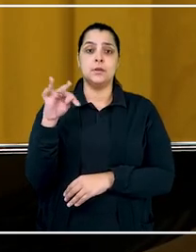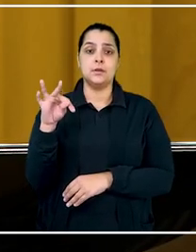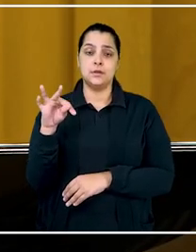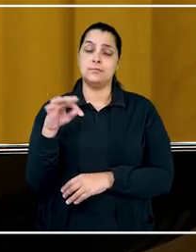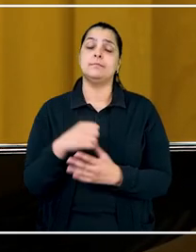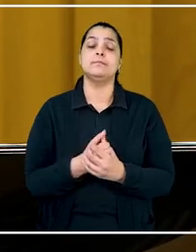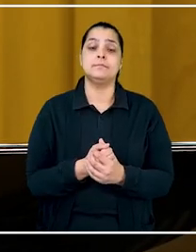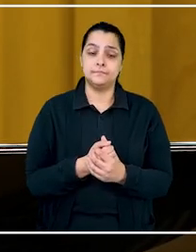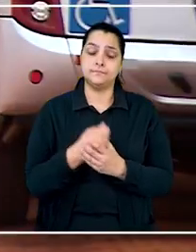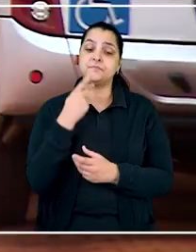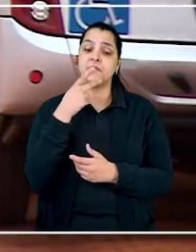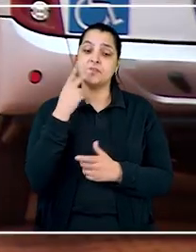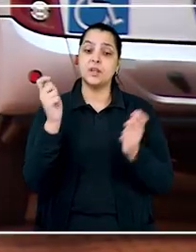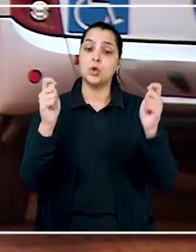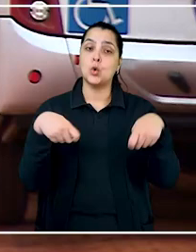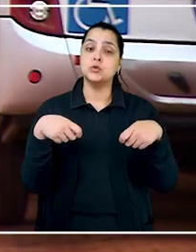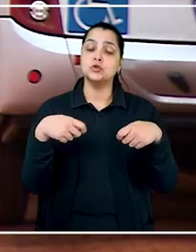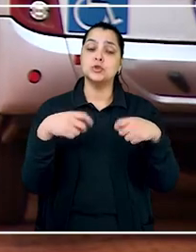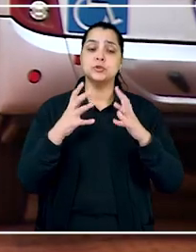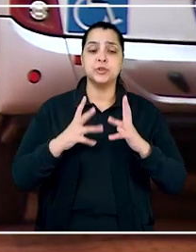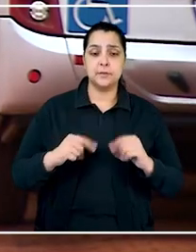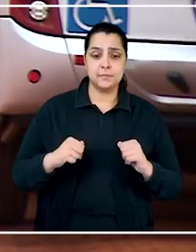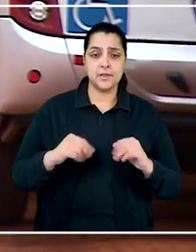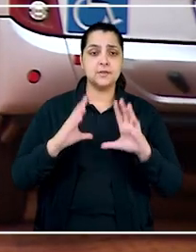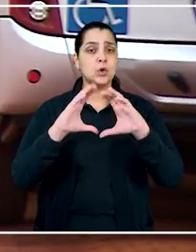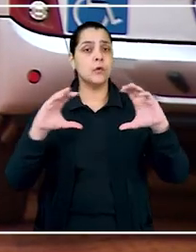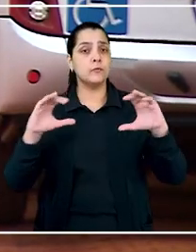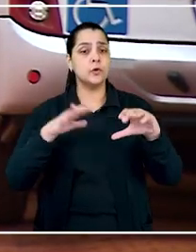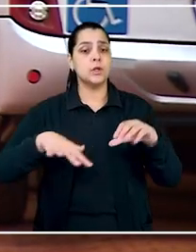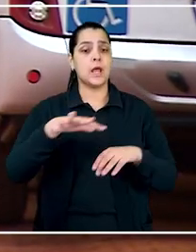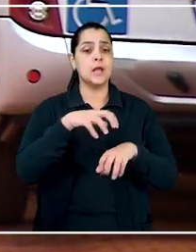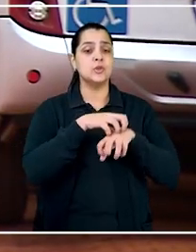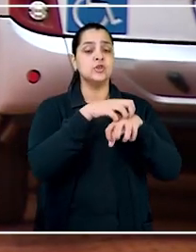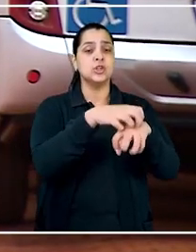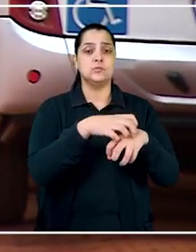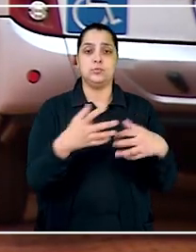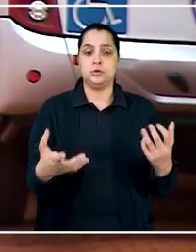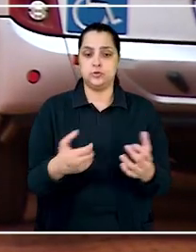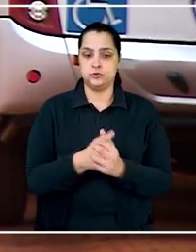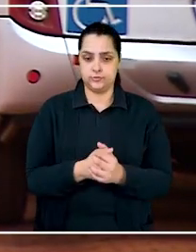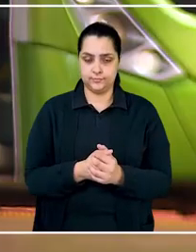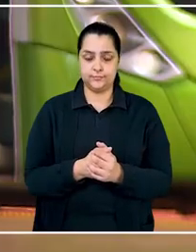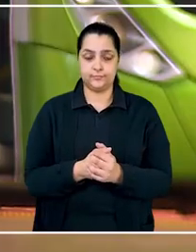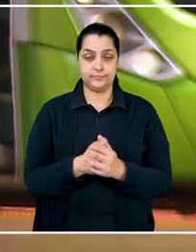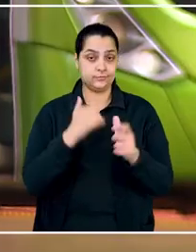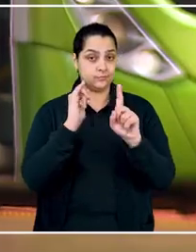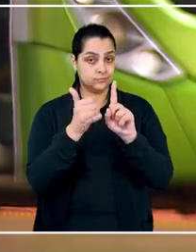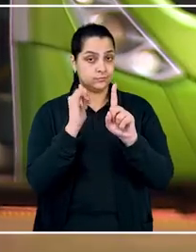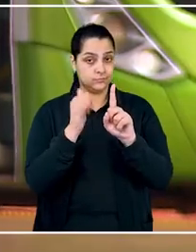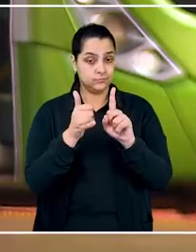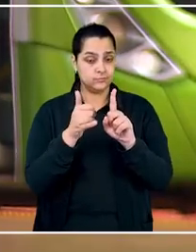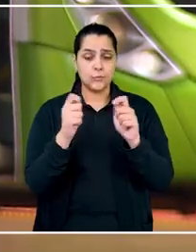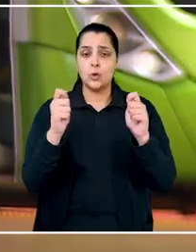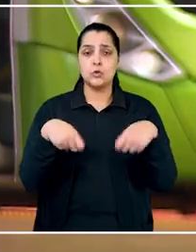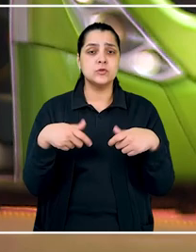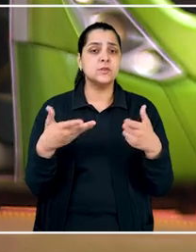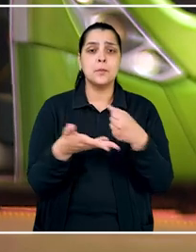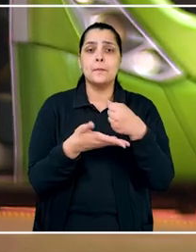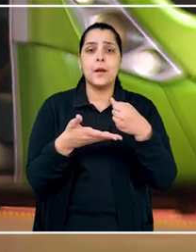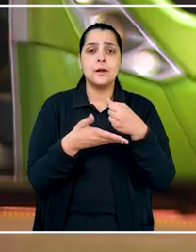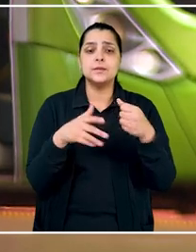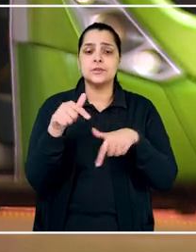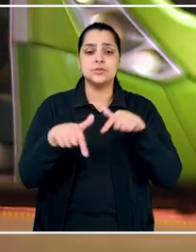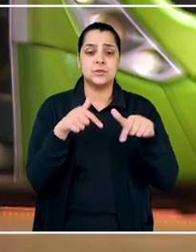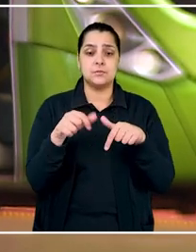Trabalho e Emprego, que trata das condições sanitárias e de conforto na área de transporte coletivo. Segundo o relator, são condições